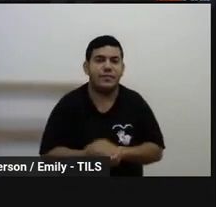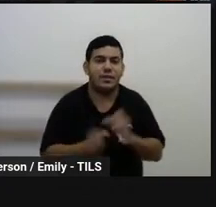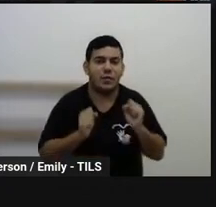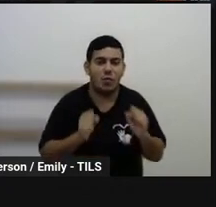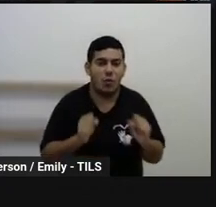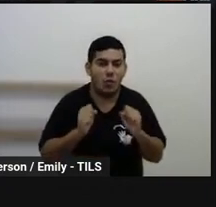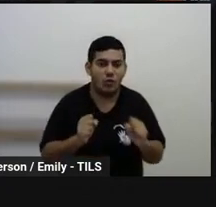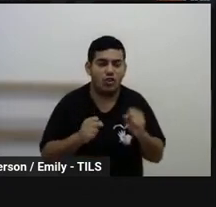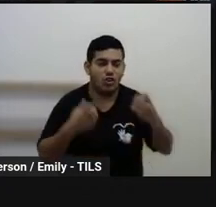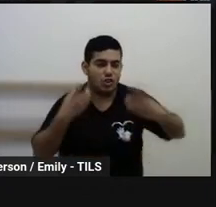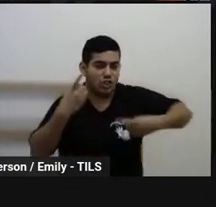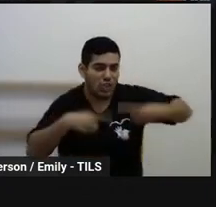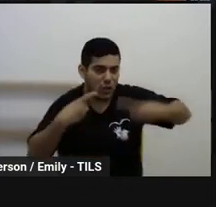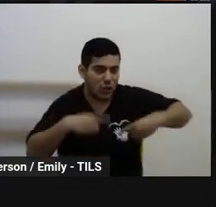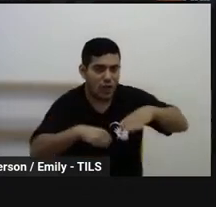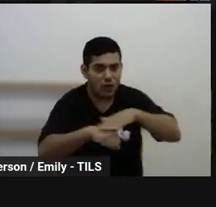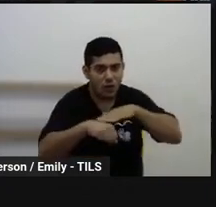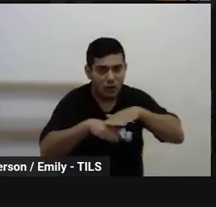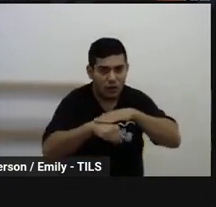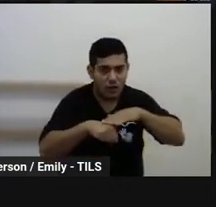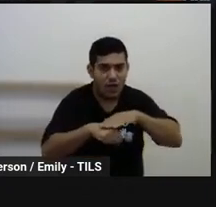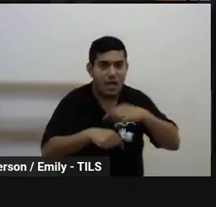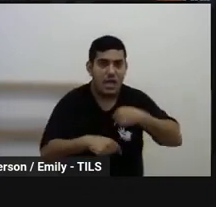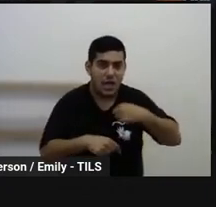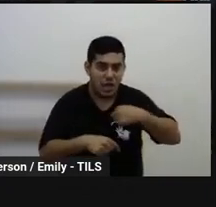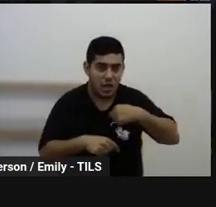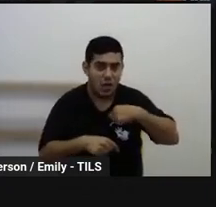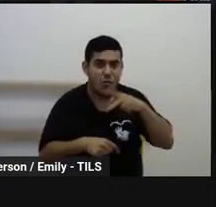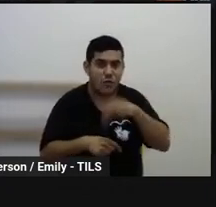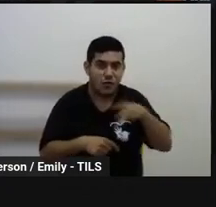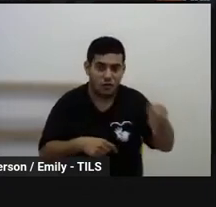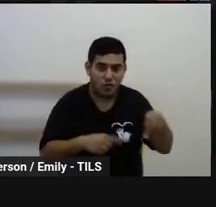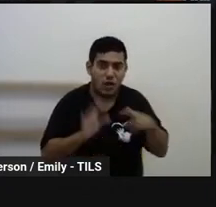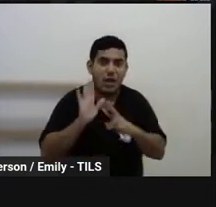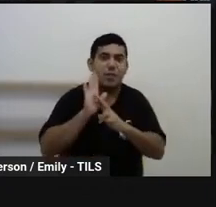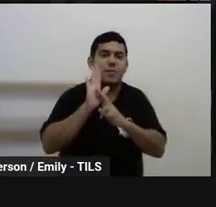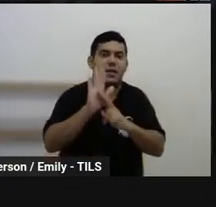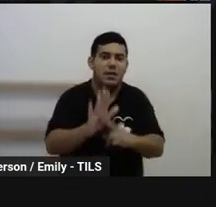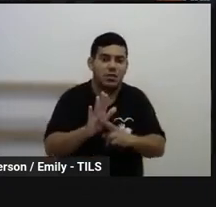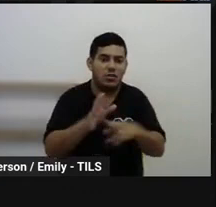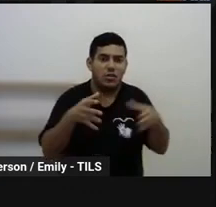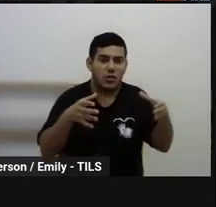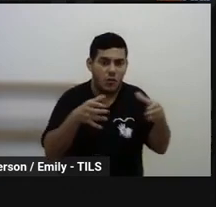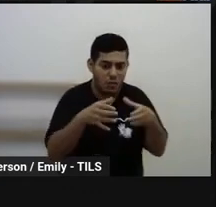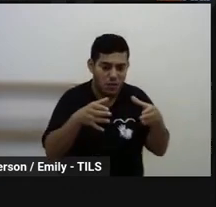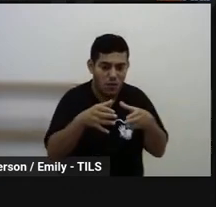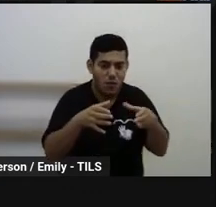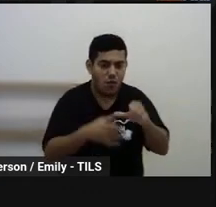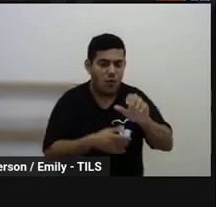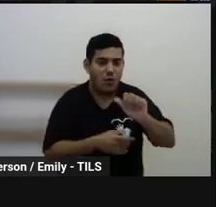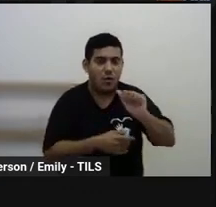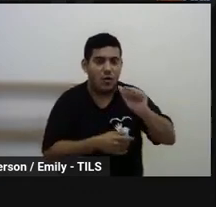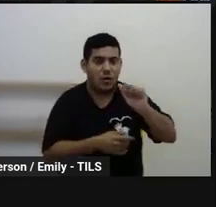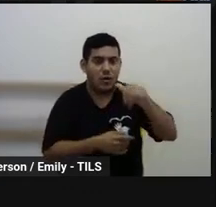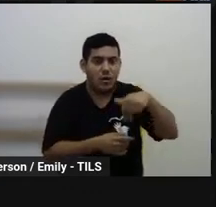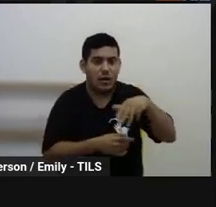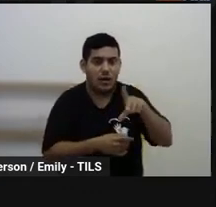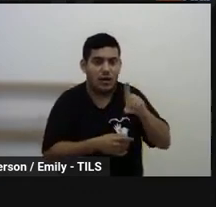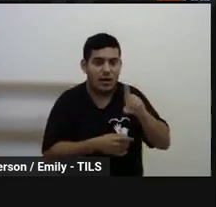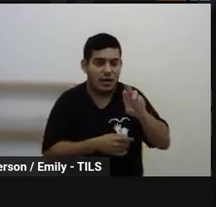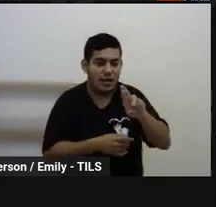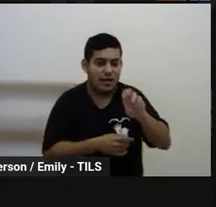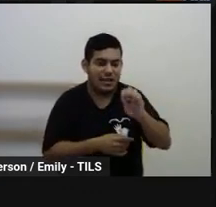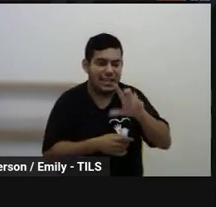estar dialogando conosco. Então, eu sou uma das pessoas que faz parte da comissão interna, meu nome é Andrea Castiglione, né, vou